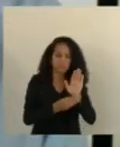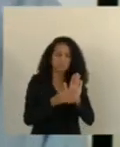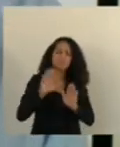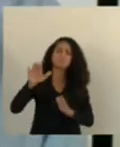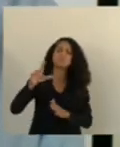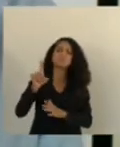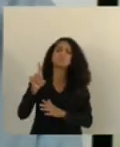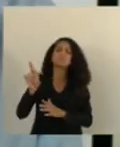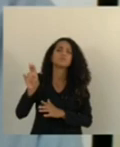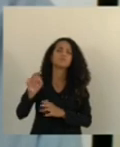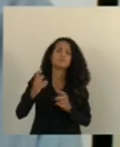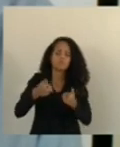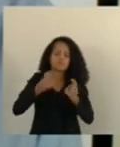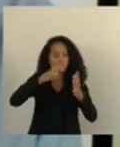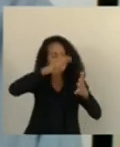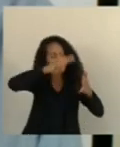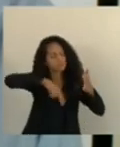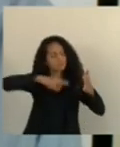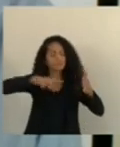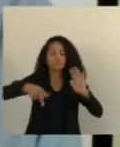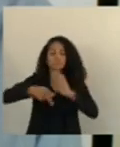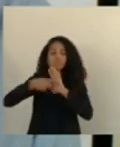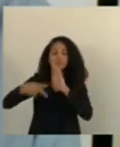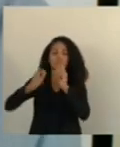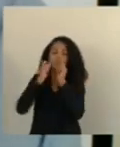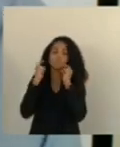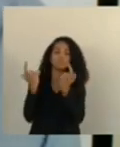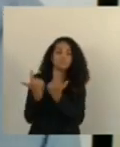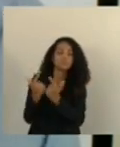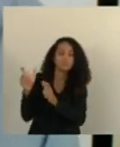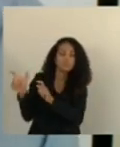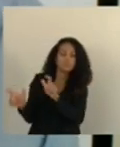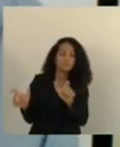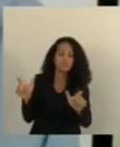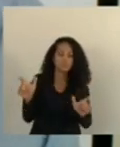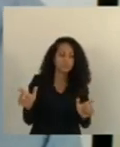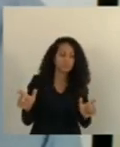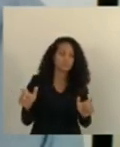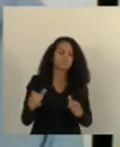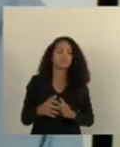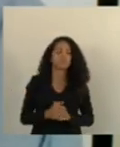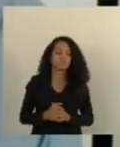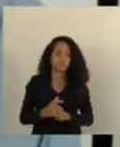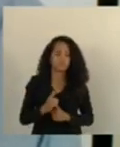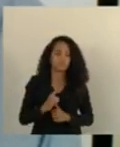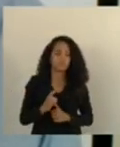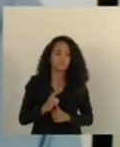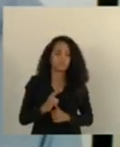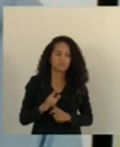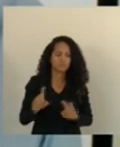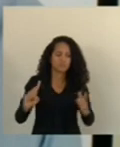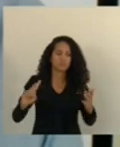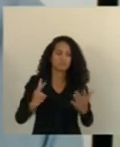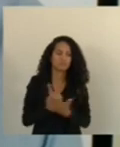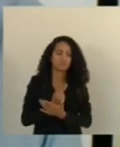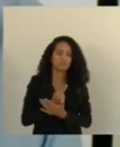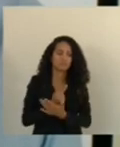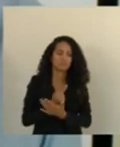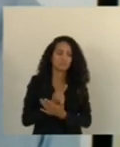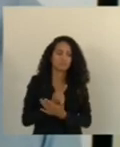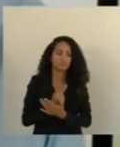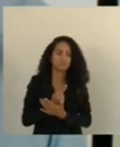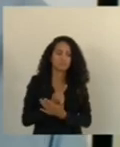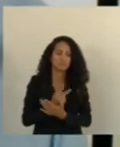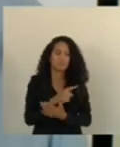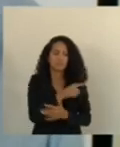nós estamos percebendo que a própria assembleia legislativa ela está sendo vítima do que vossa